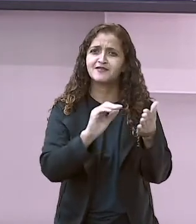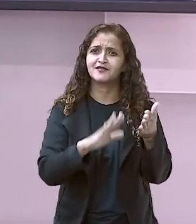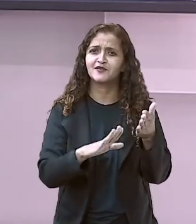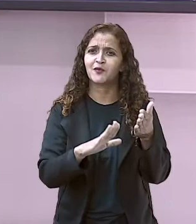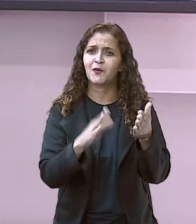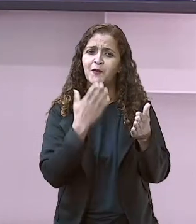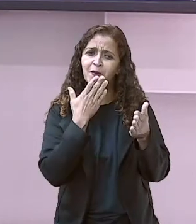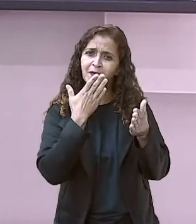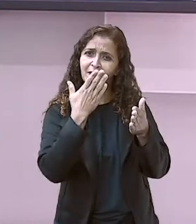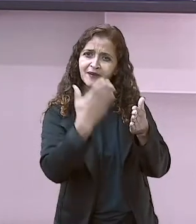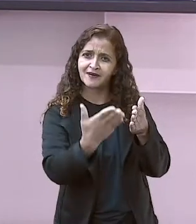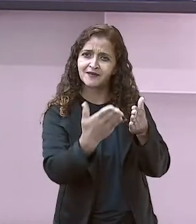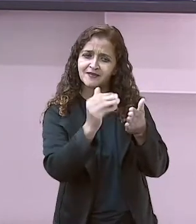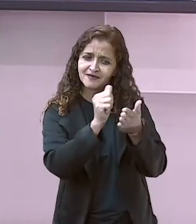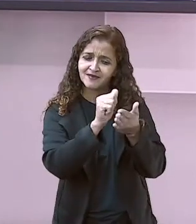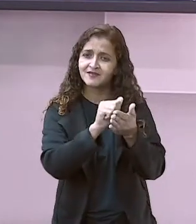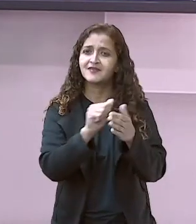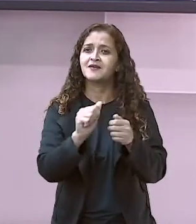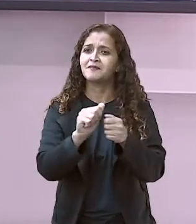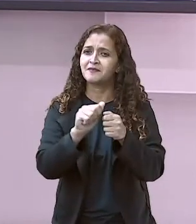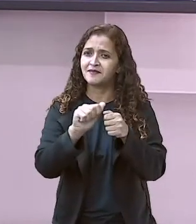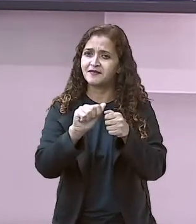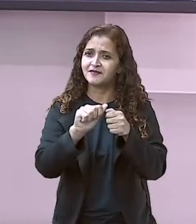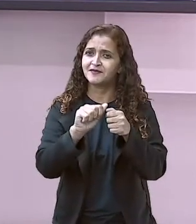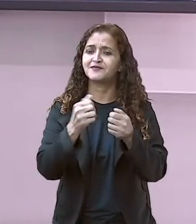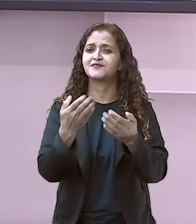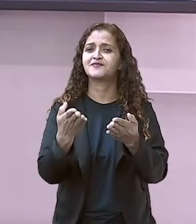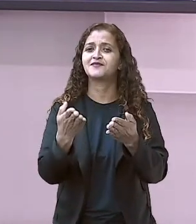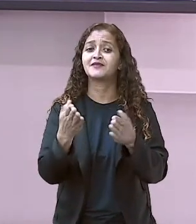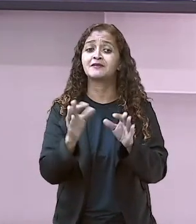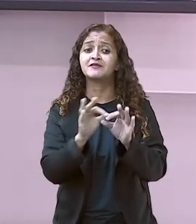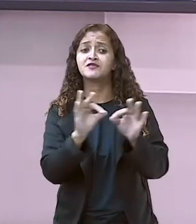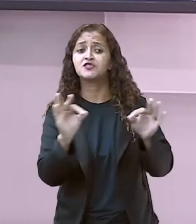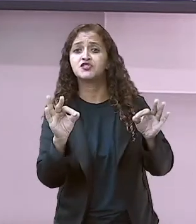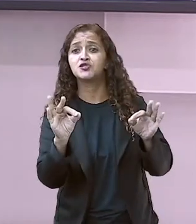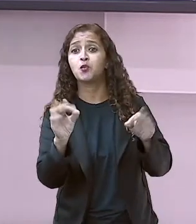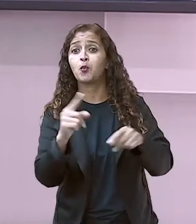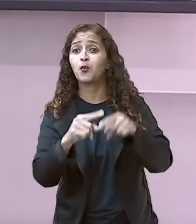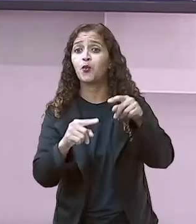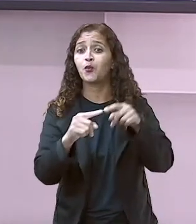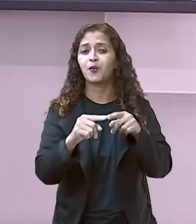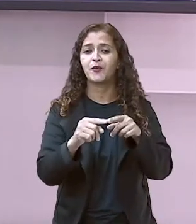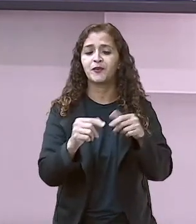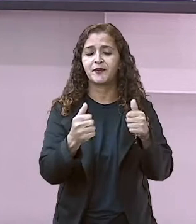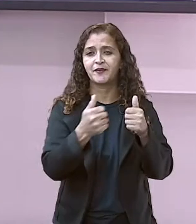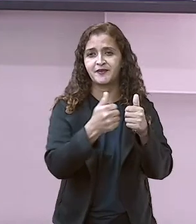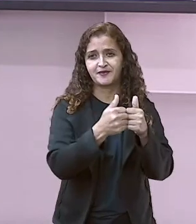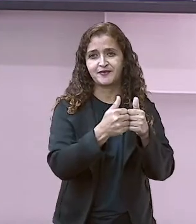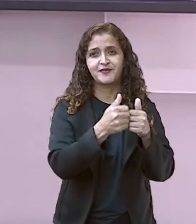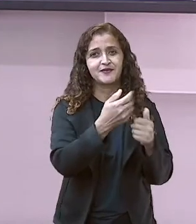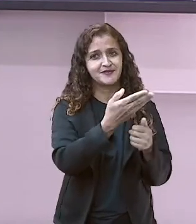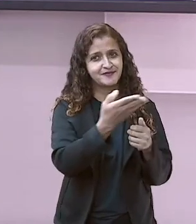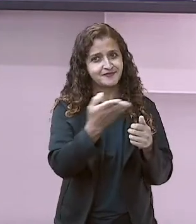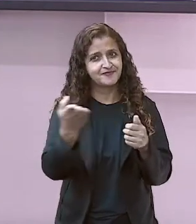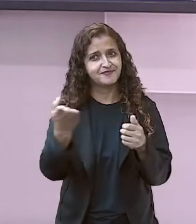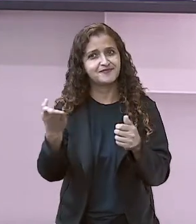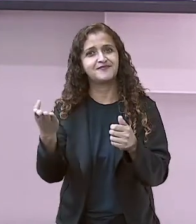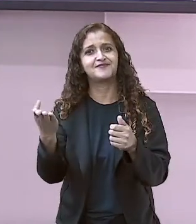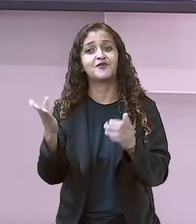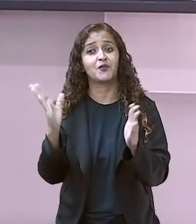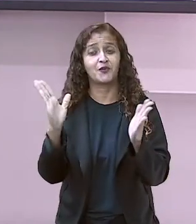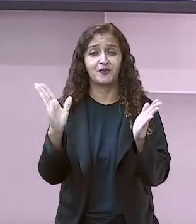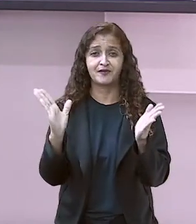casa? Tentando medir alguma coisa aí próximo de vocês? Espero que vocês tenham feito essa atividade. Agora